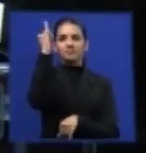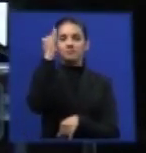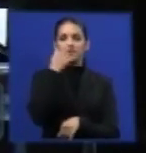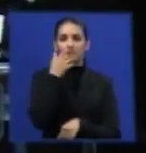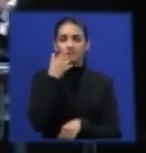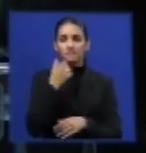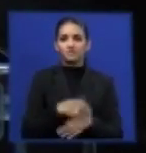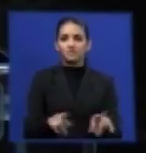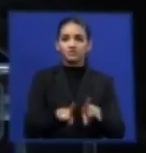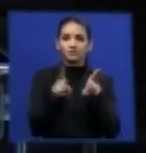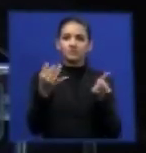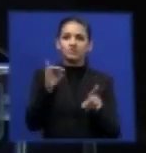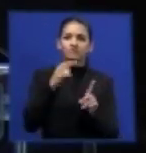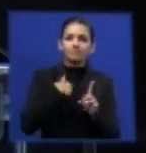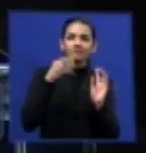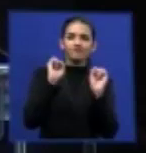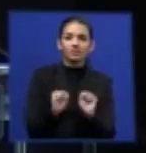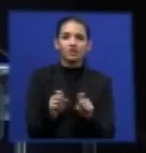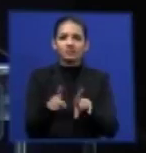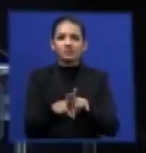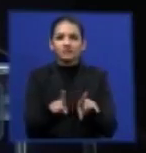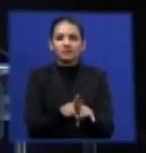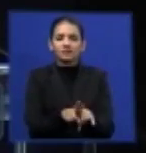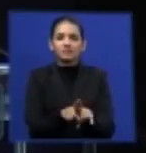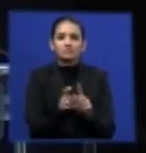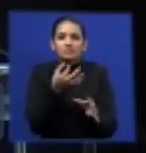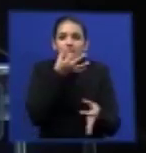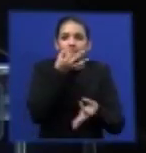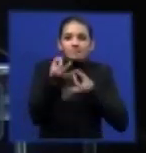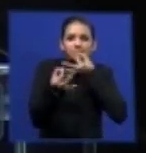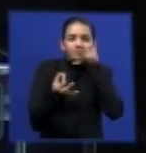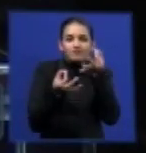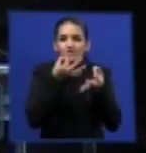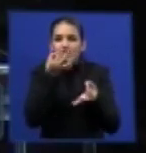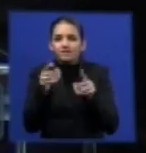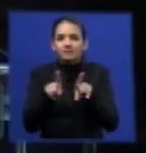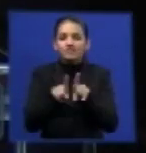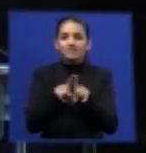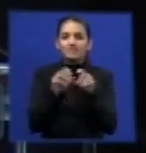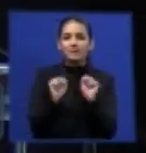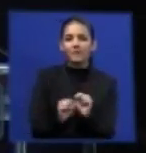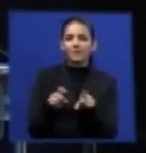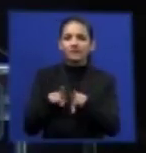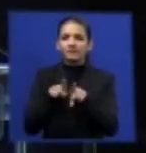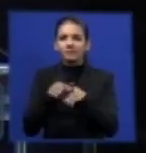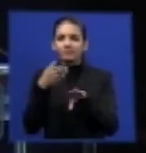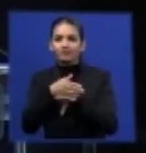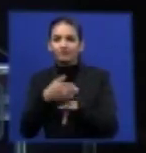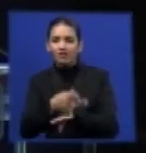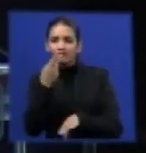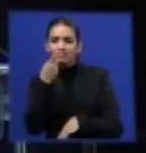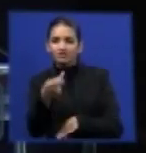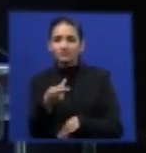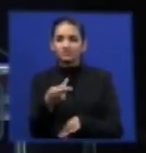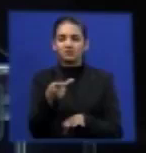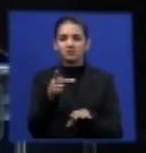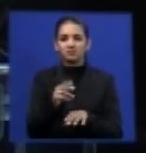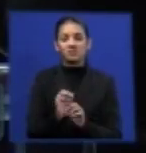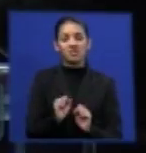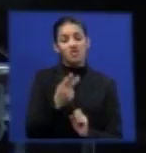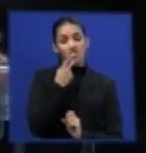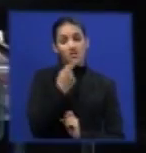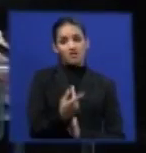Mas, se me fosse dado esse tipo de possibilidade de máximo erro técnico, eu diria,